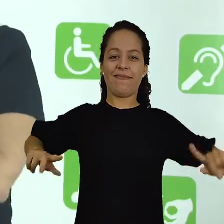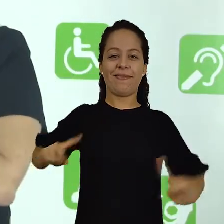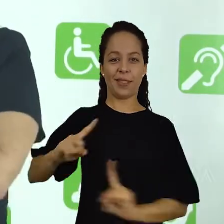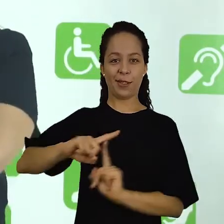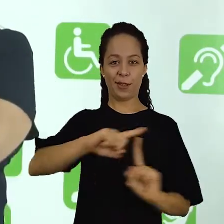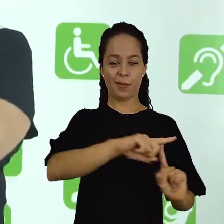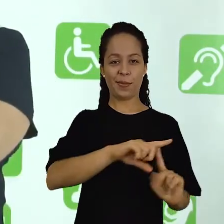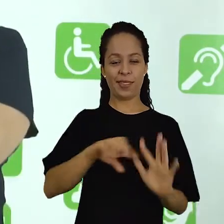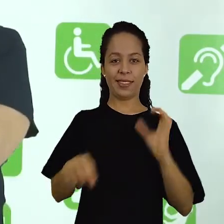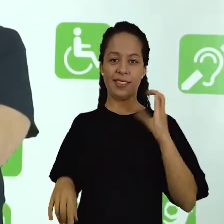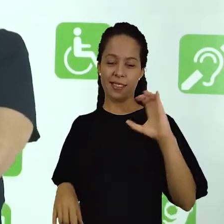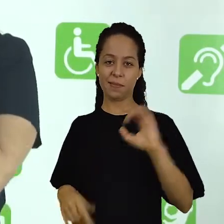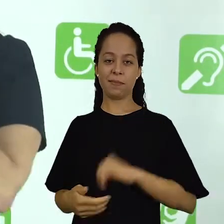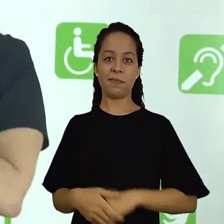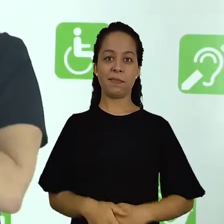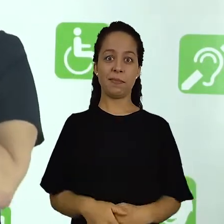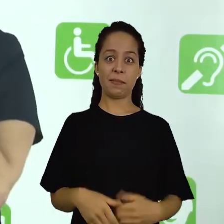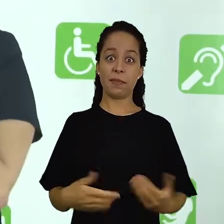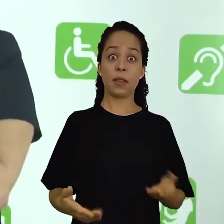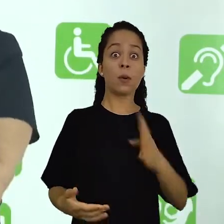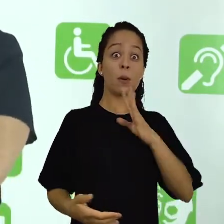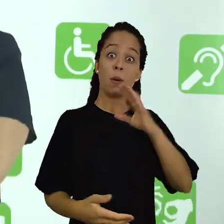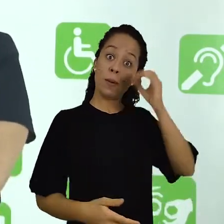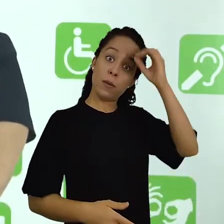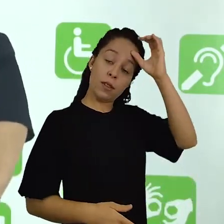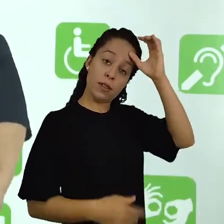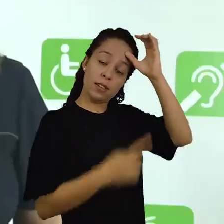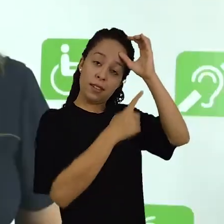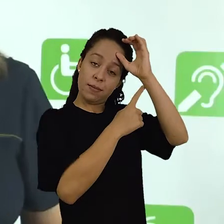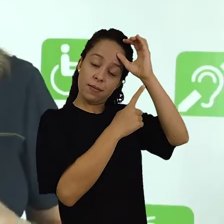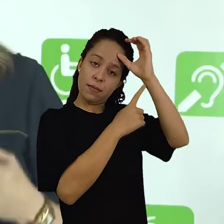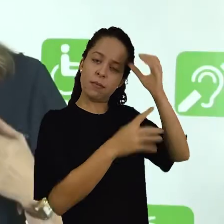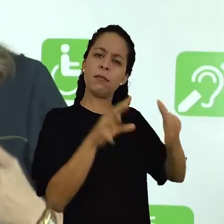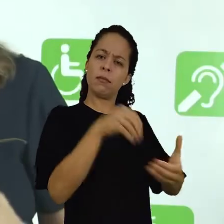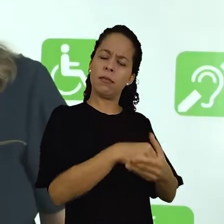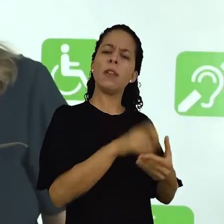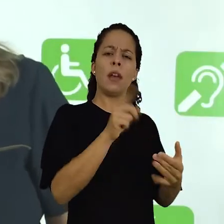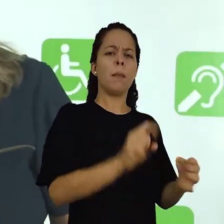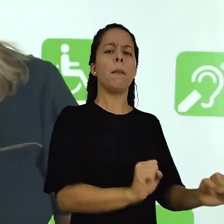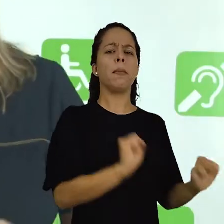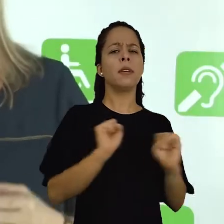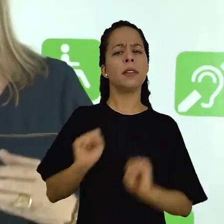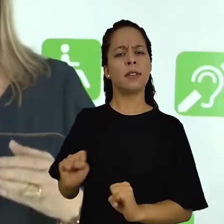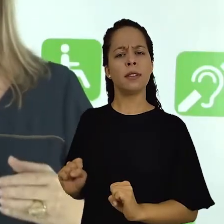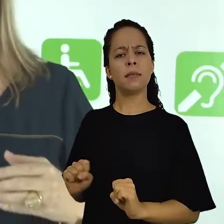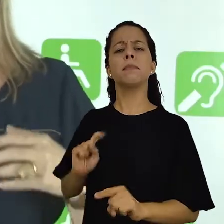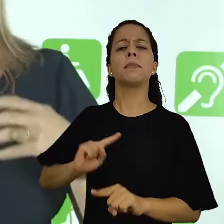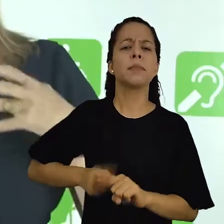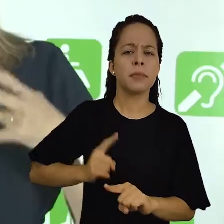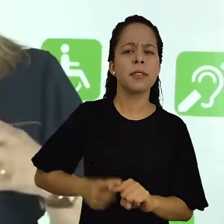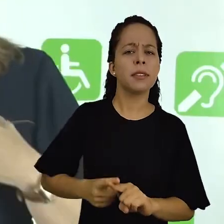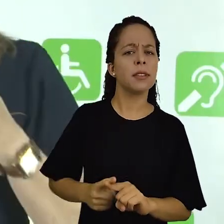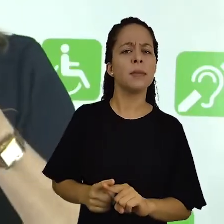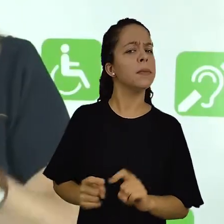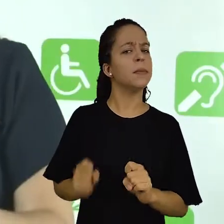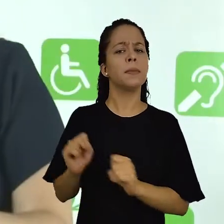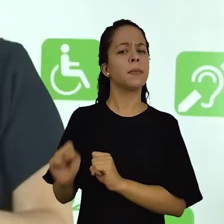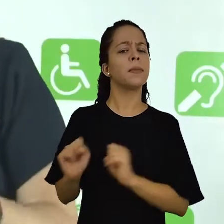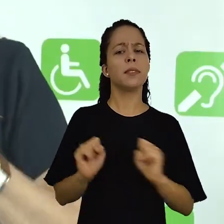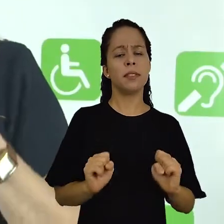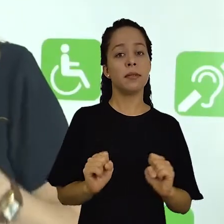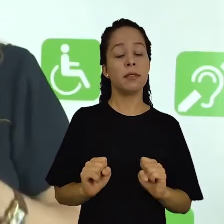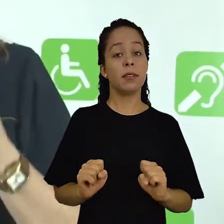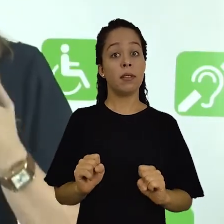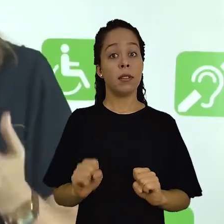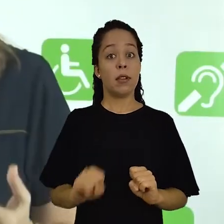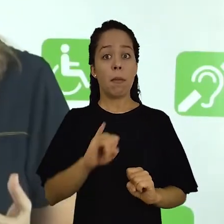surgem as ciências, as diversas formas de ciências. Então conhecimento, ele é poder.